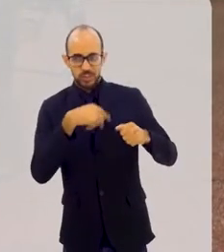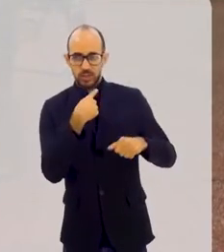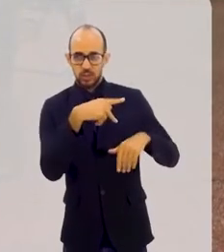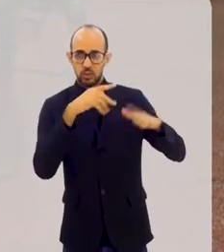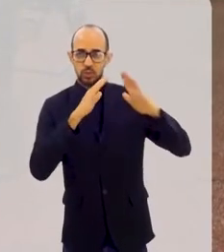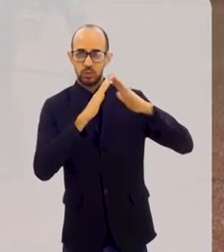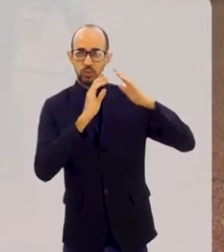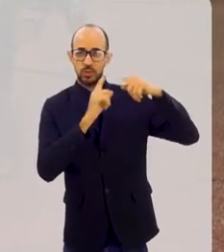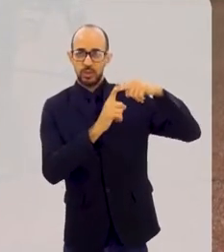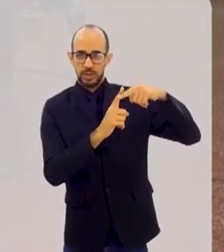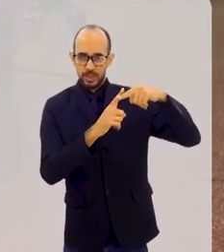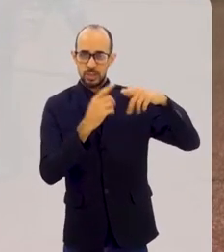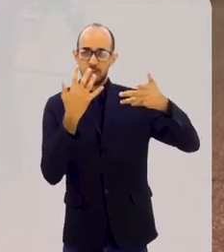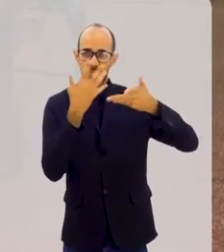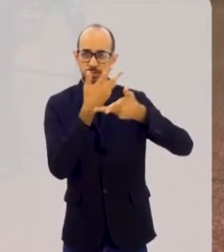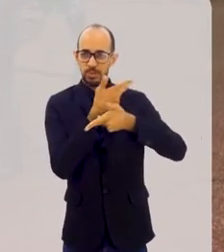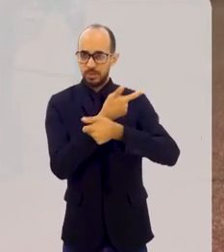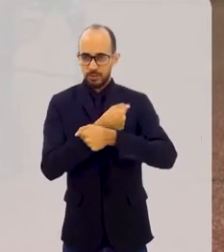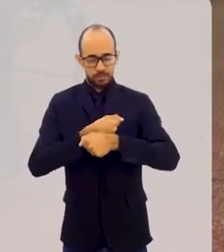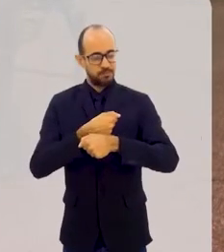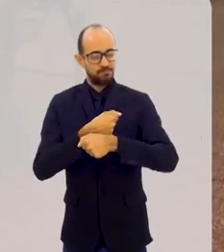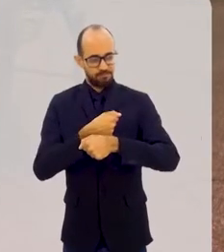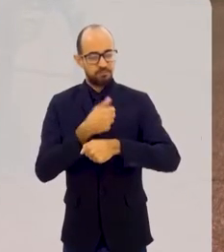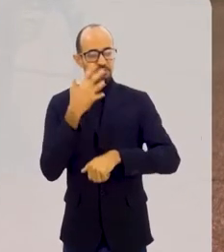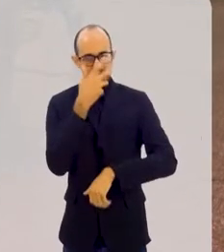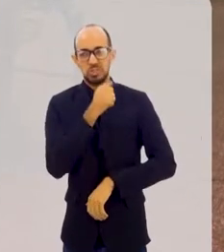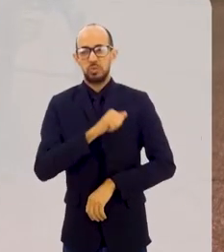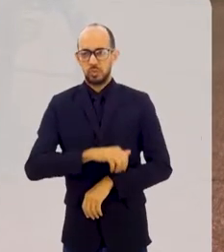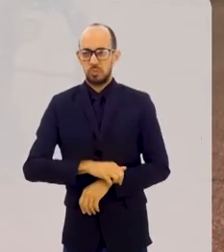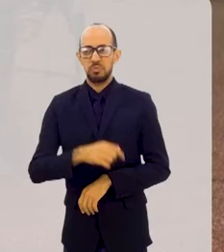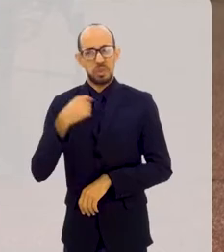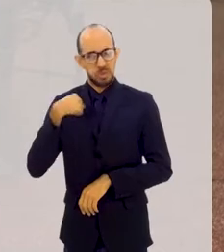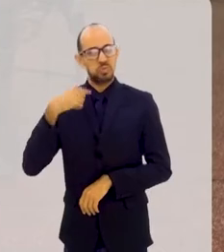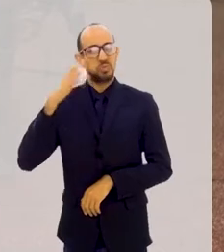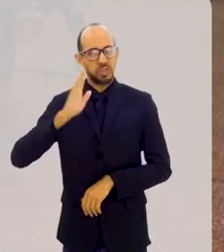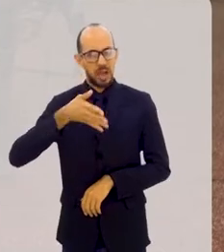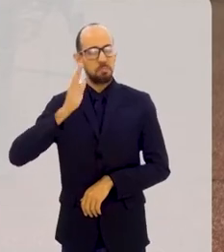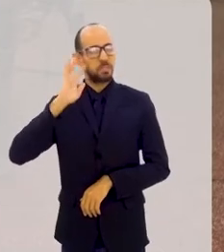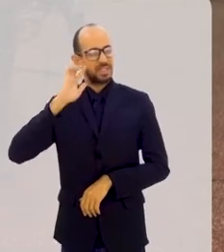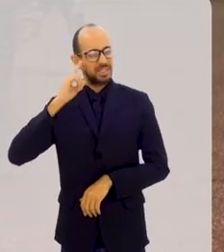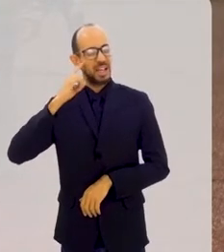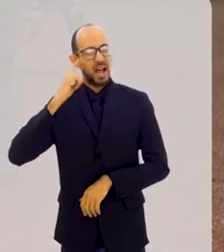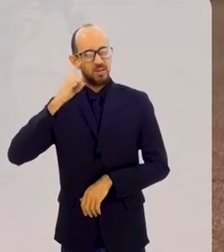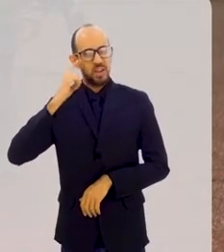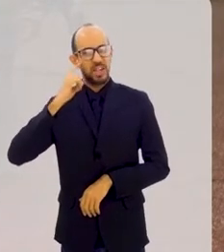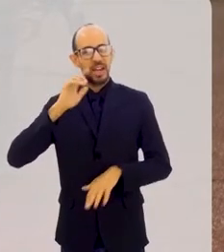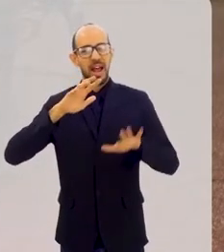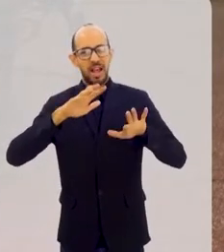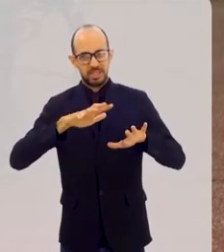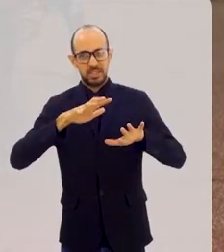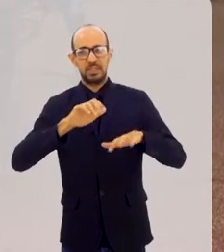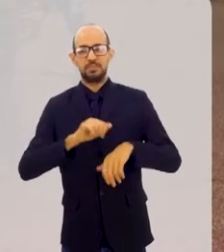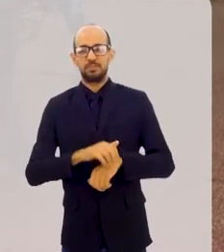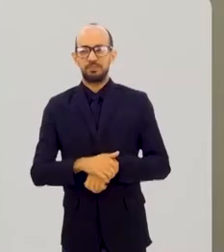igreja. Obrigado. ministério lindo. Quer dizer, eu já imaginava. Imaginava que fosse algo assim.